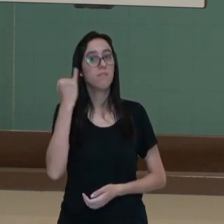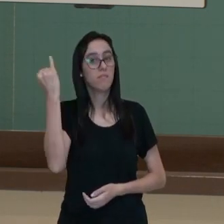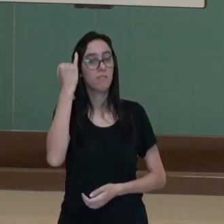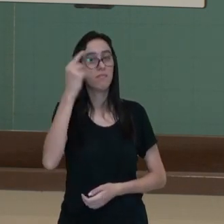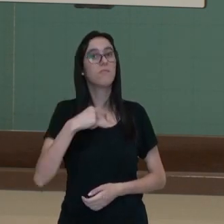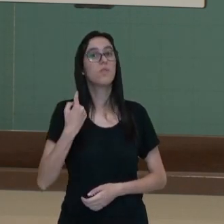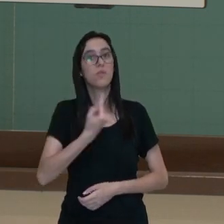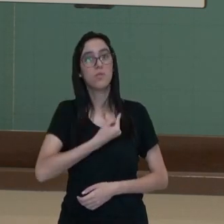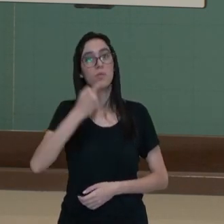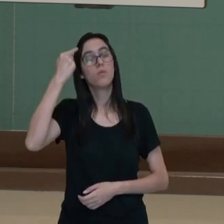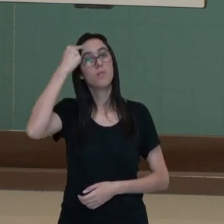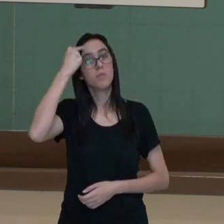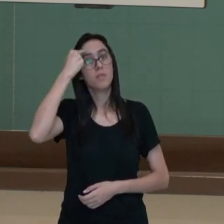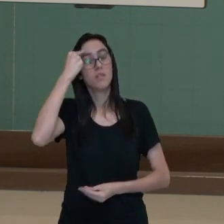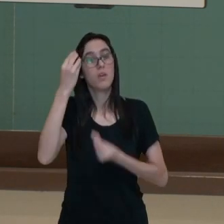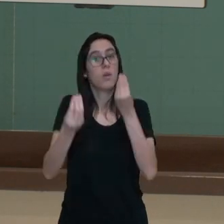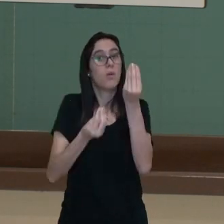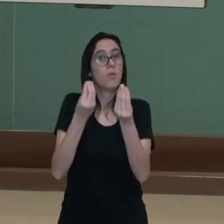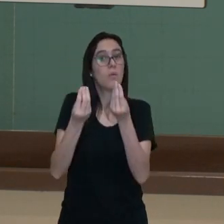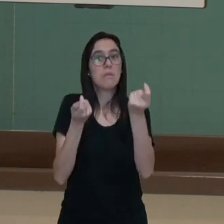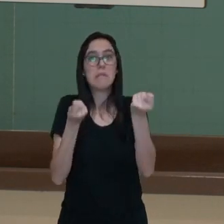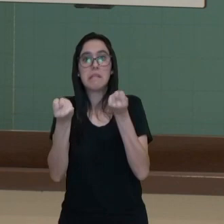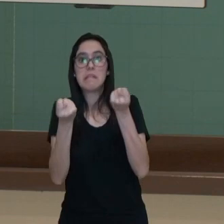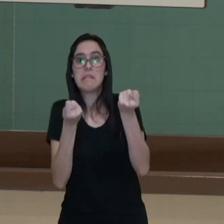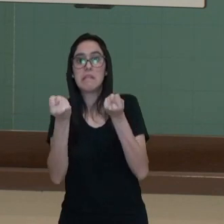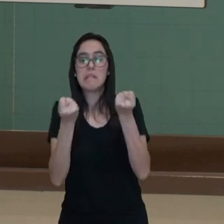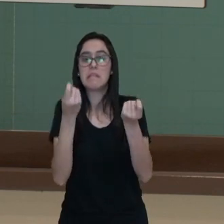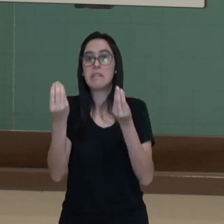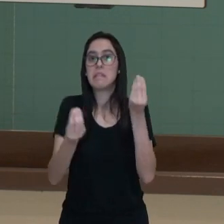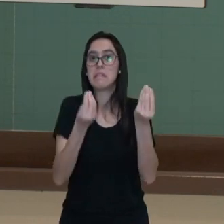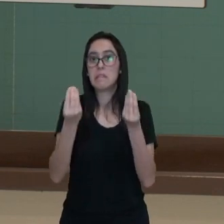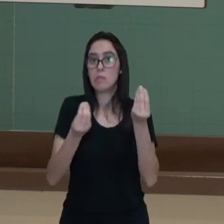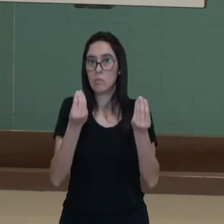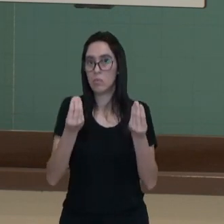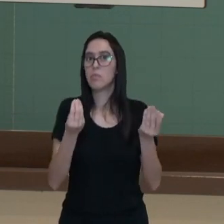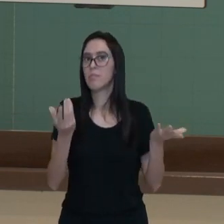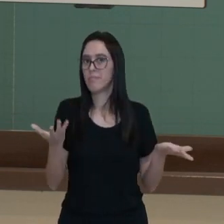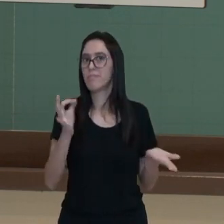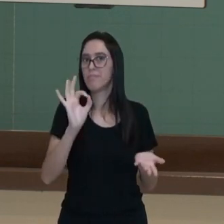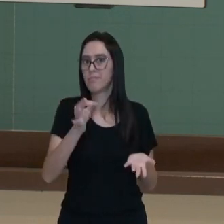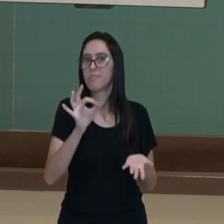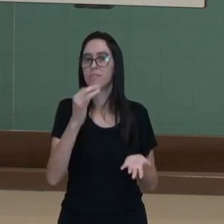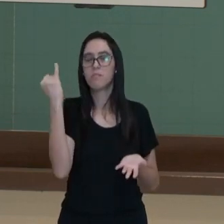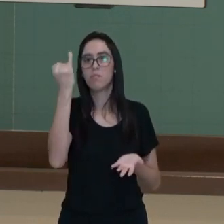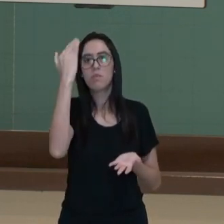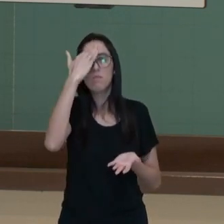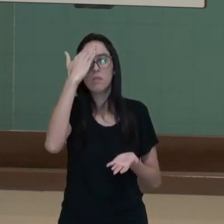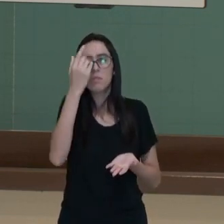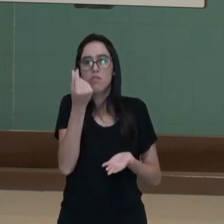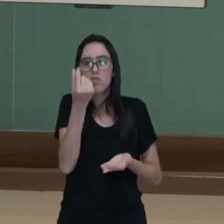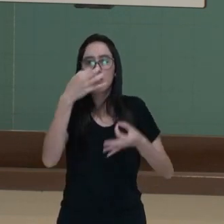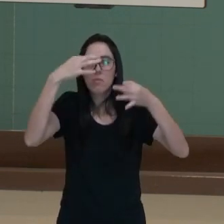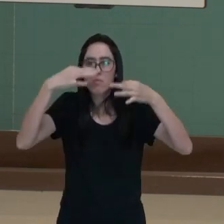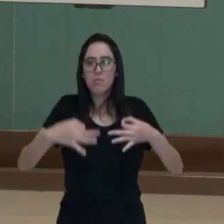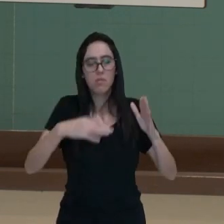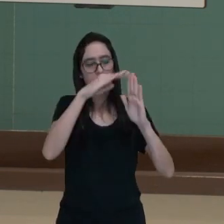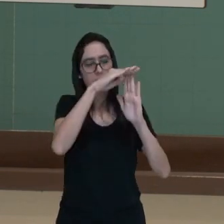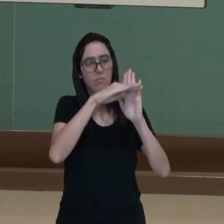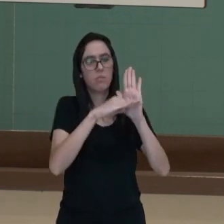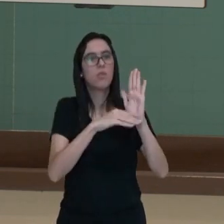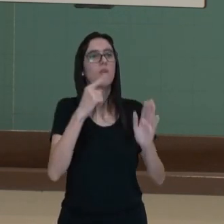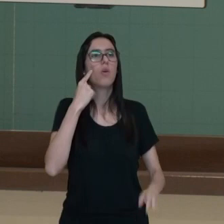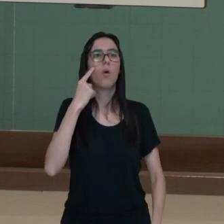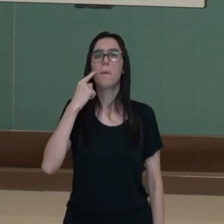gente pensar no que estamos trabalhando em relação ao dinheiro. Olha aqui,